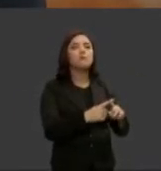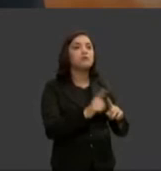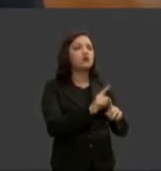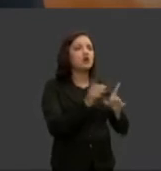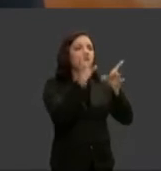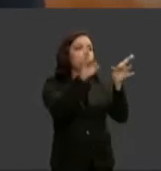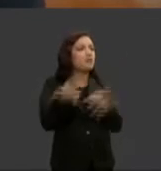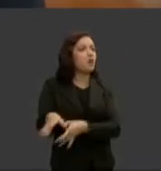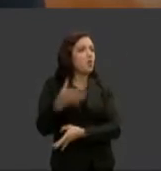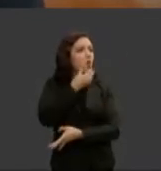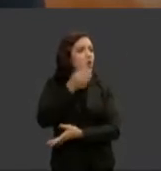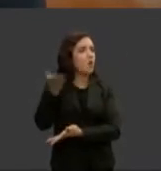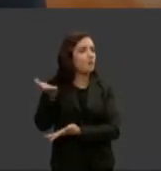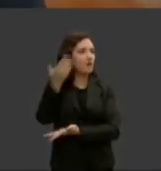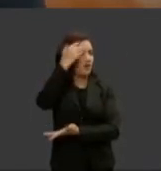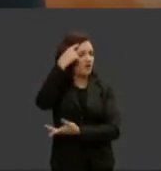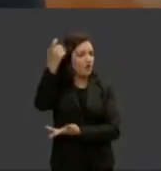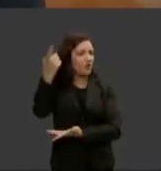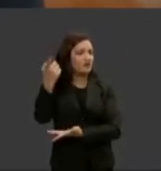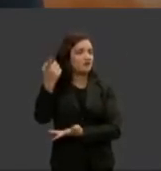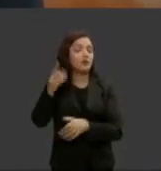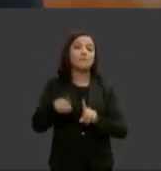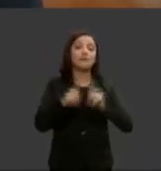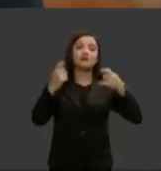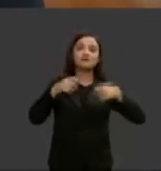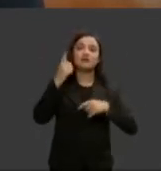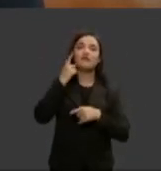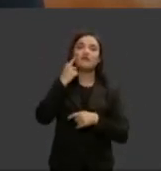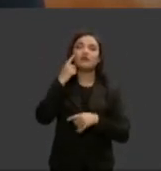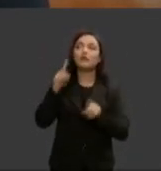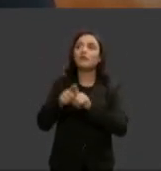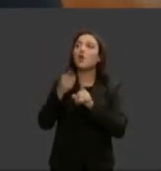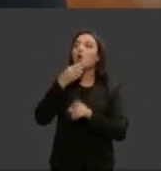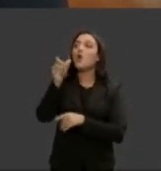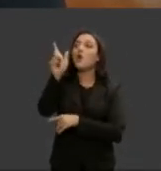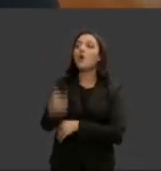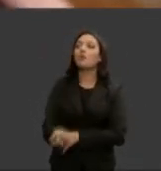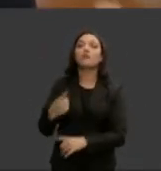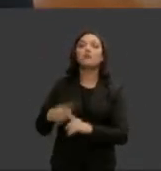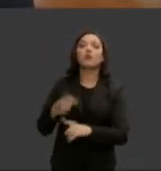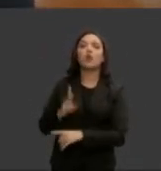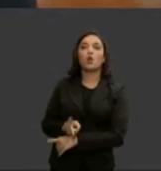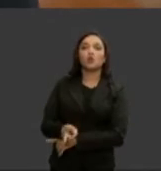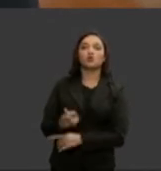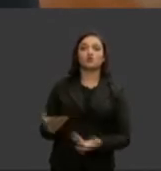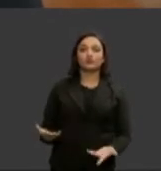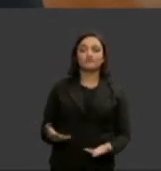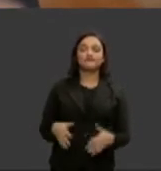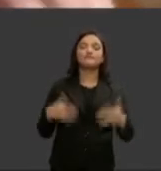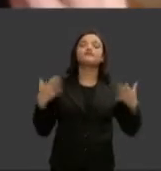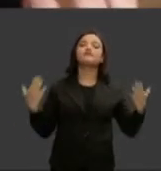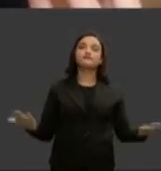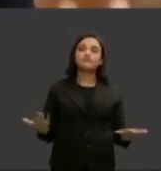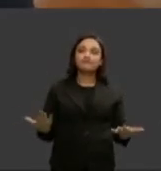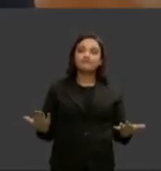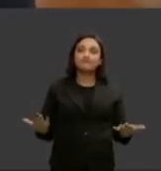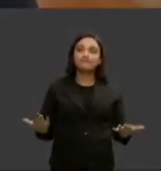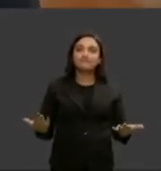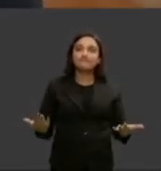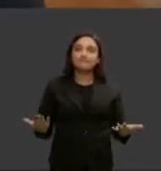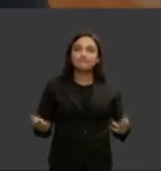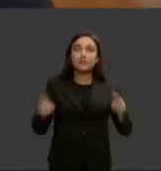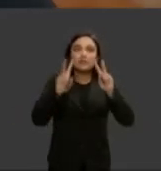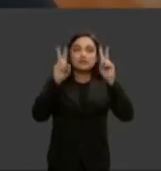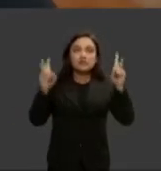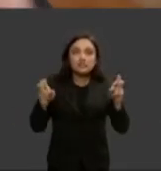perguntar para os homens por que os homens não saem do relacionamento violento e essas perspectivas todas então de